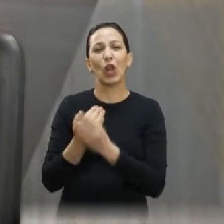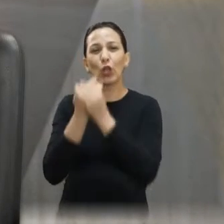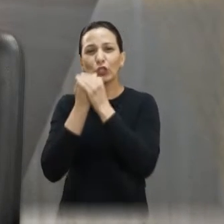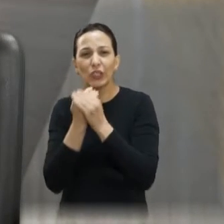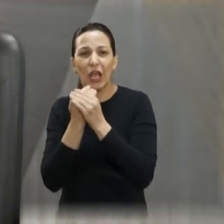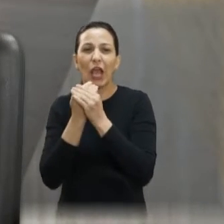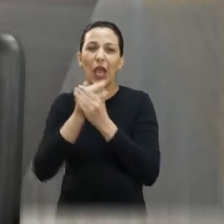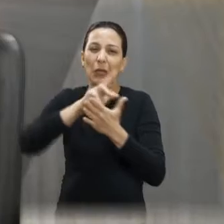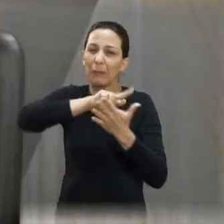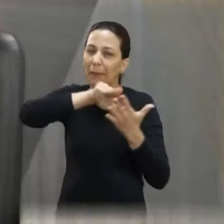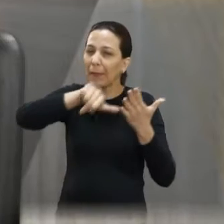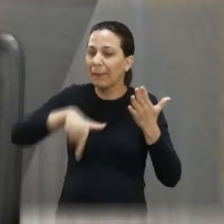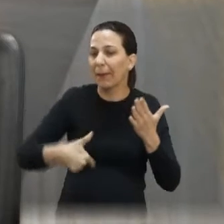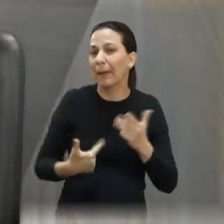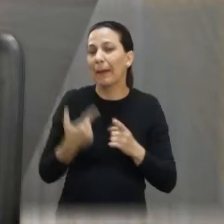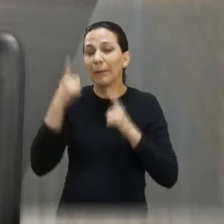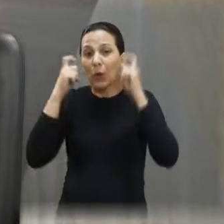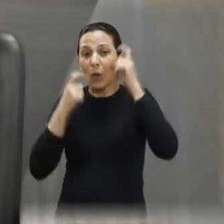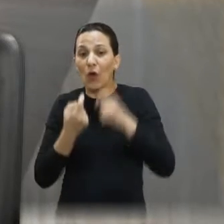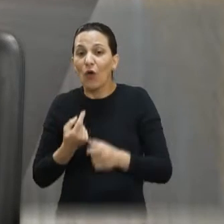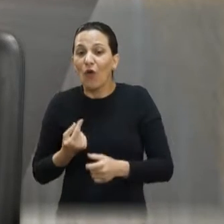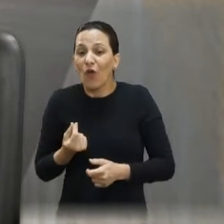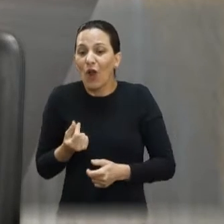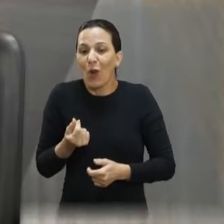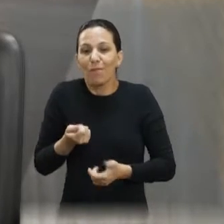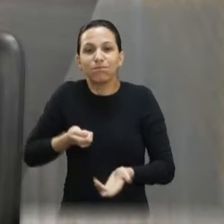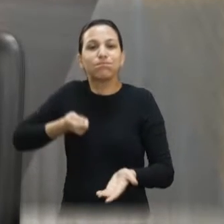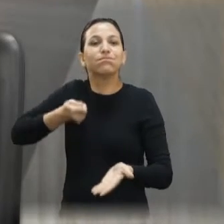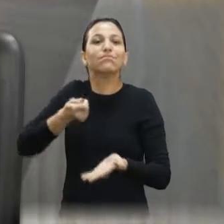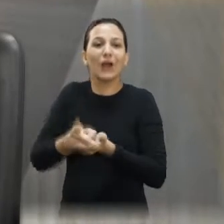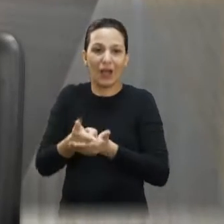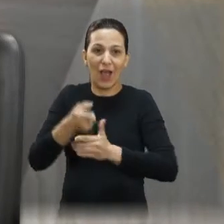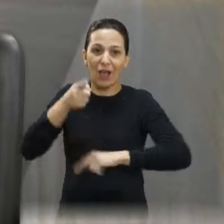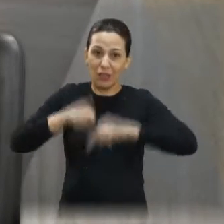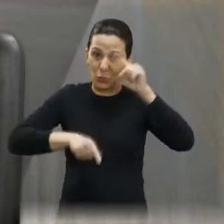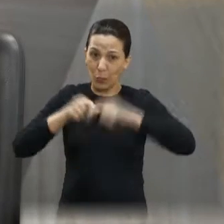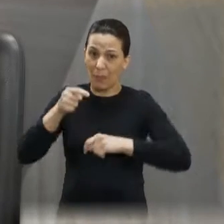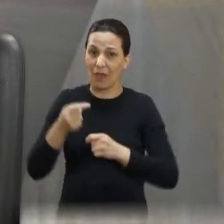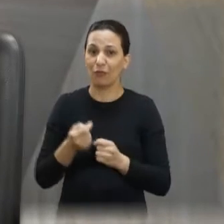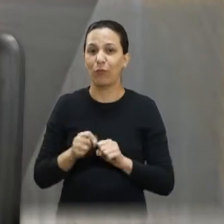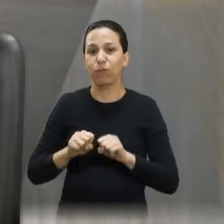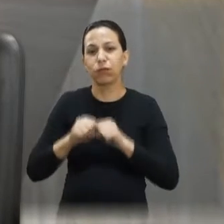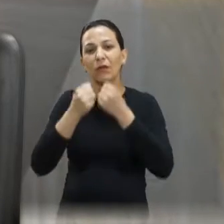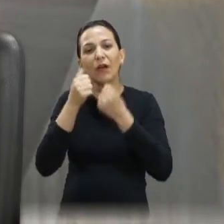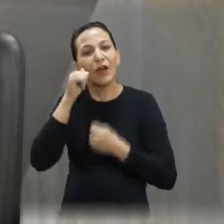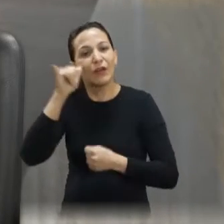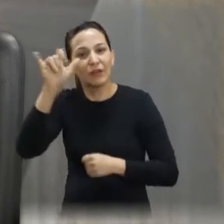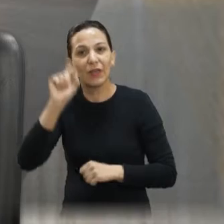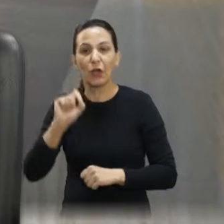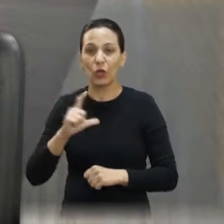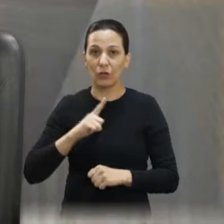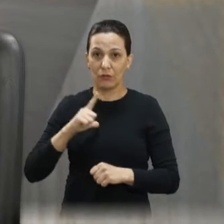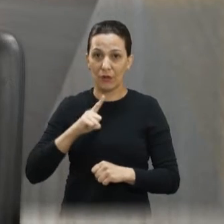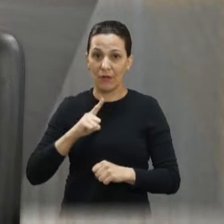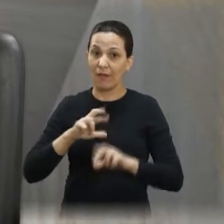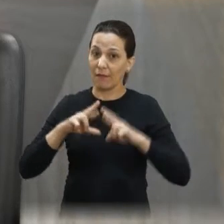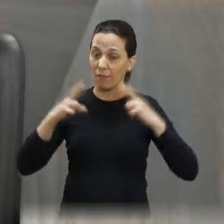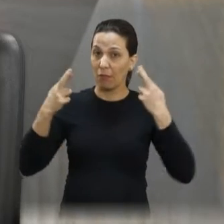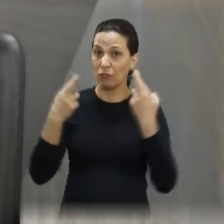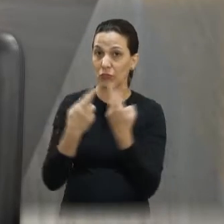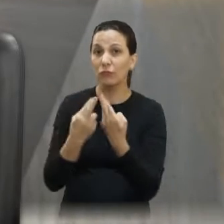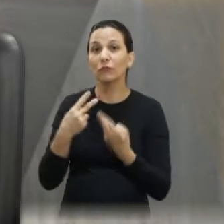com o custo desse detector de gás, né? E até na sessão